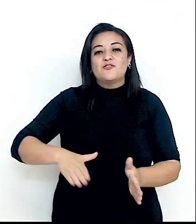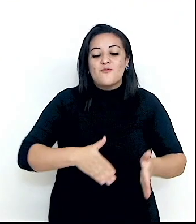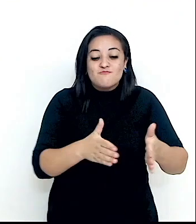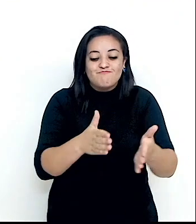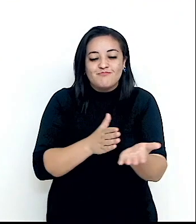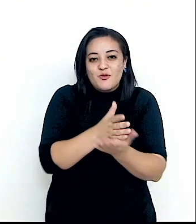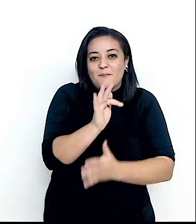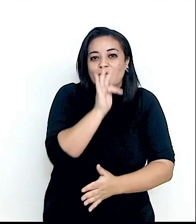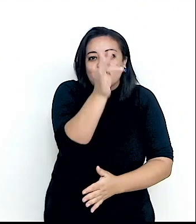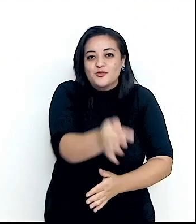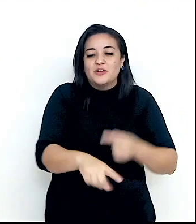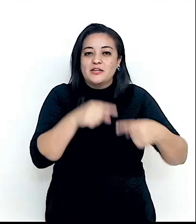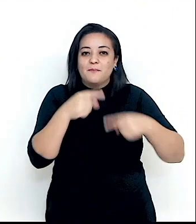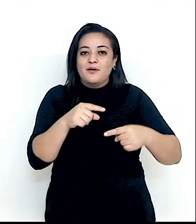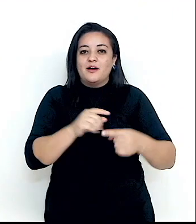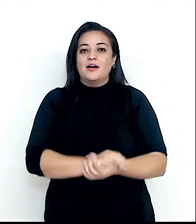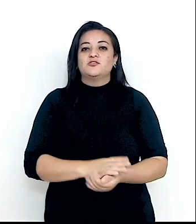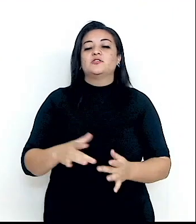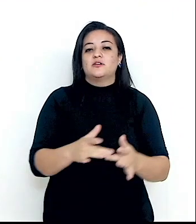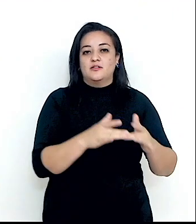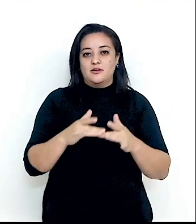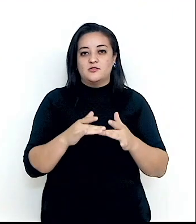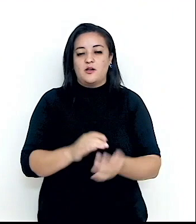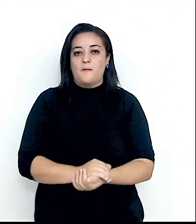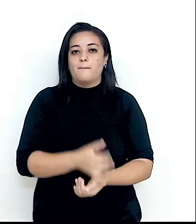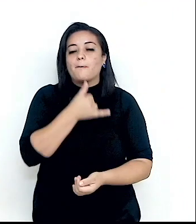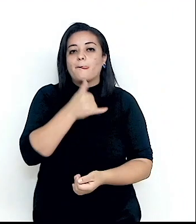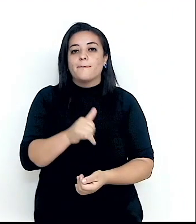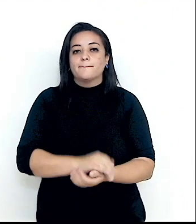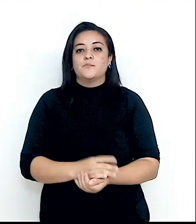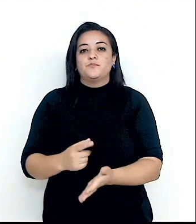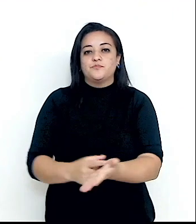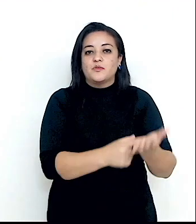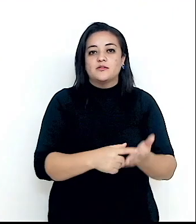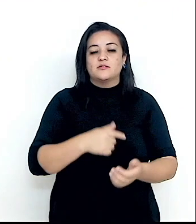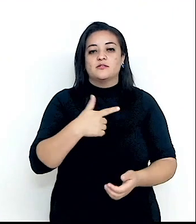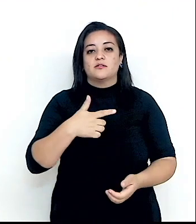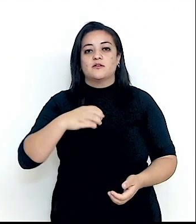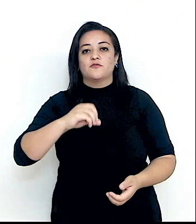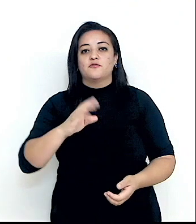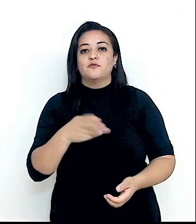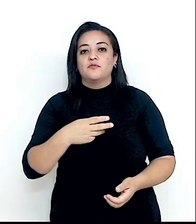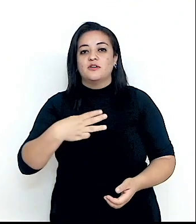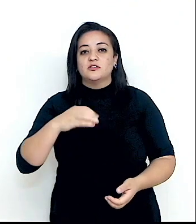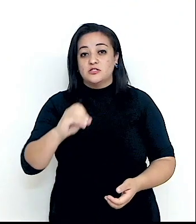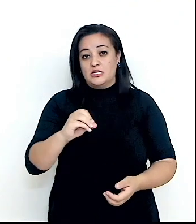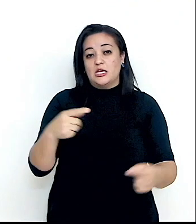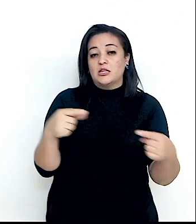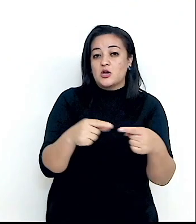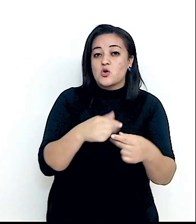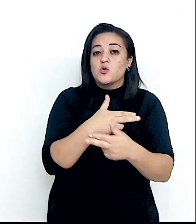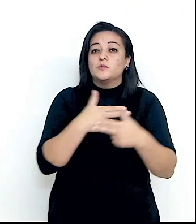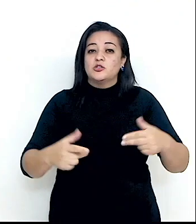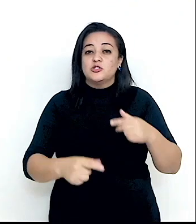debate internacional, por exemplo, a Agenda 2030, com seus objetivos de